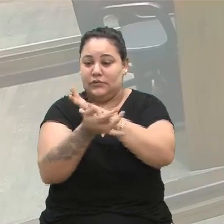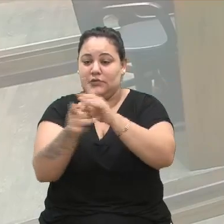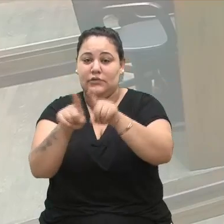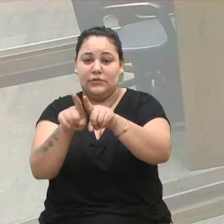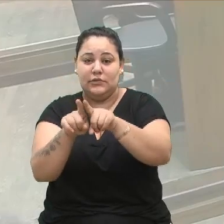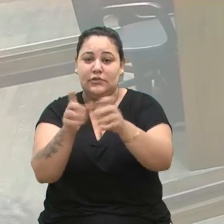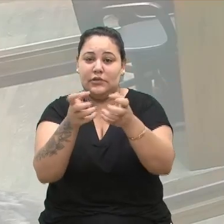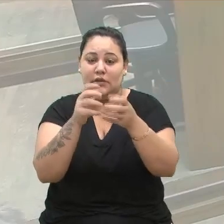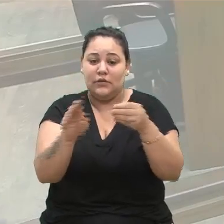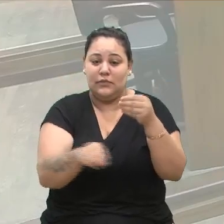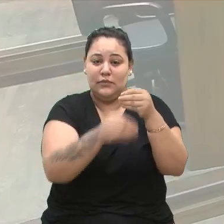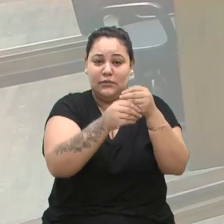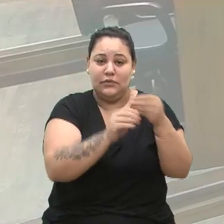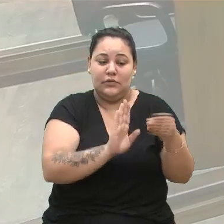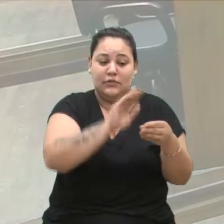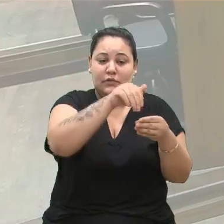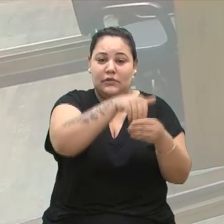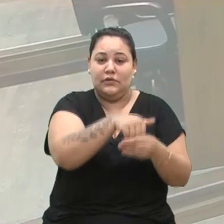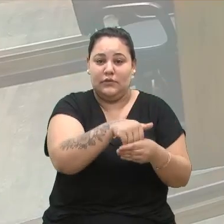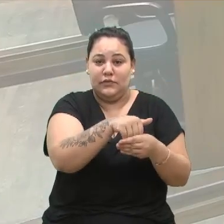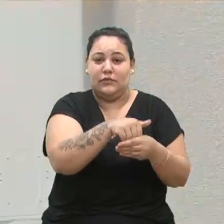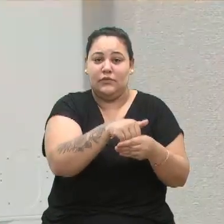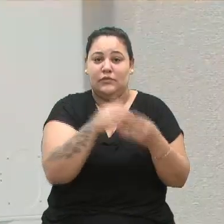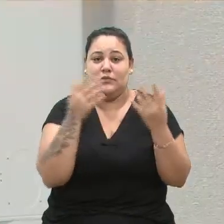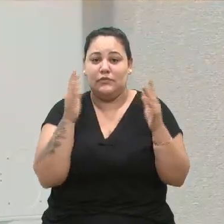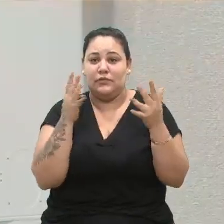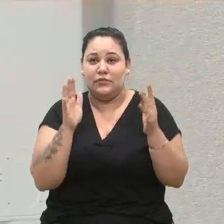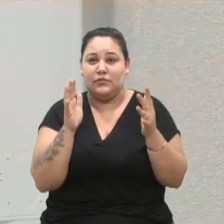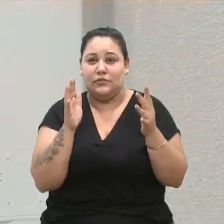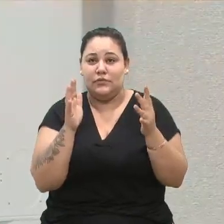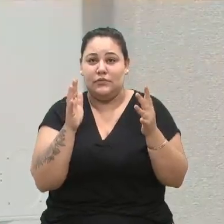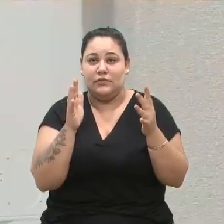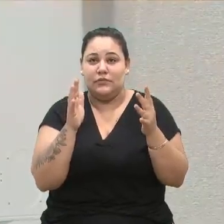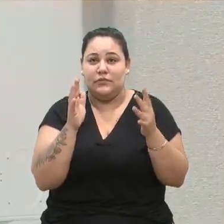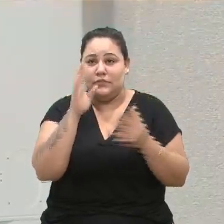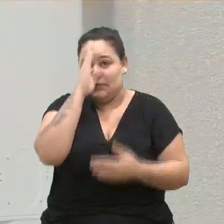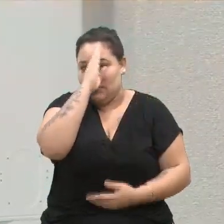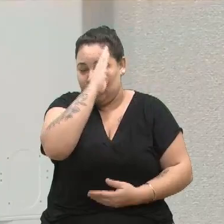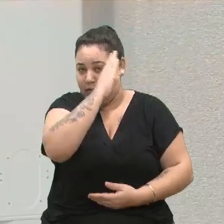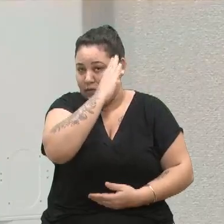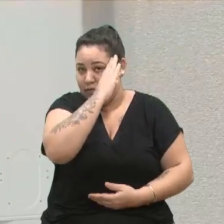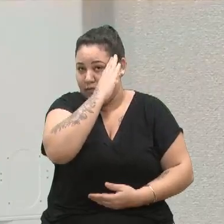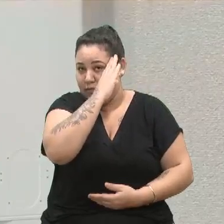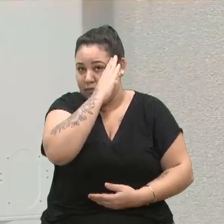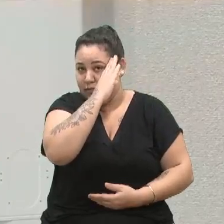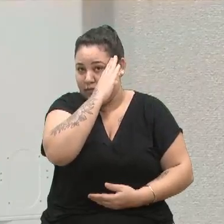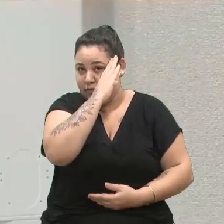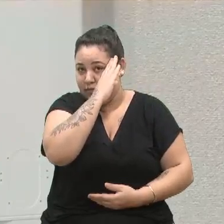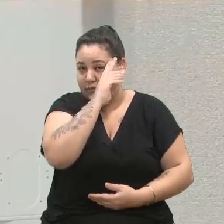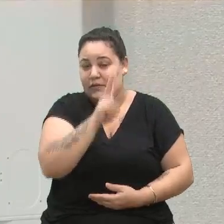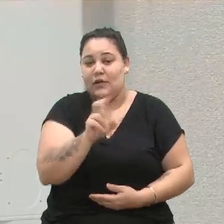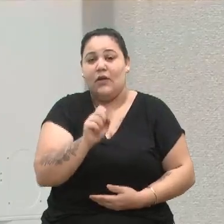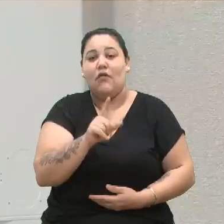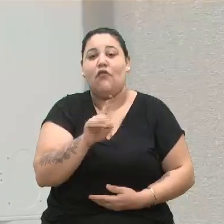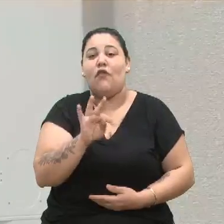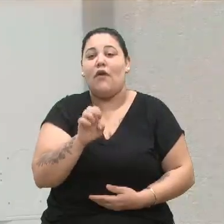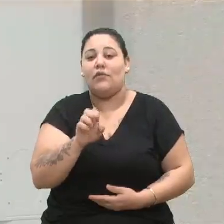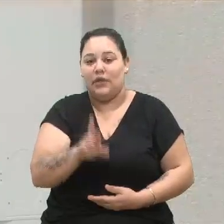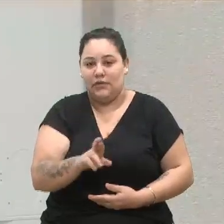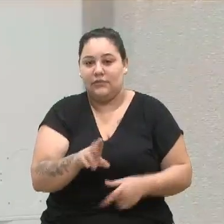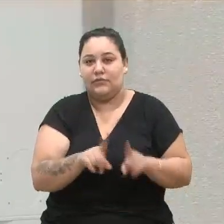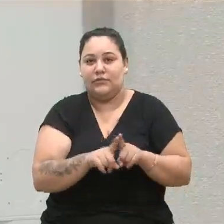Quero me juntar ao voto de congratulações do colega e vereador Bressan, ao grande Walter Tausoto Júnior, que